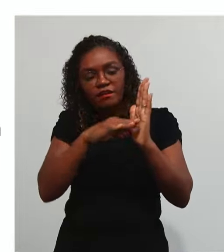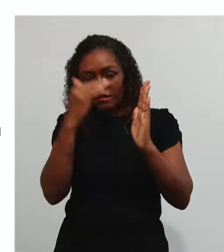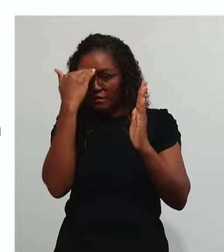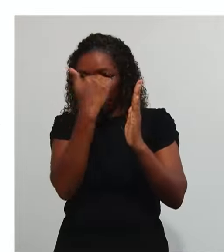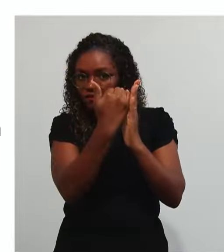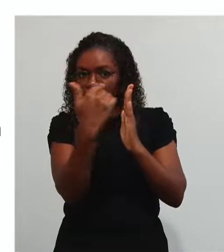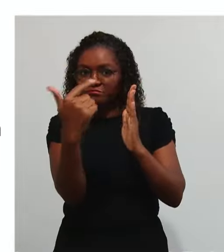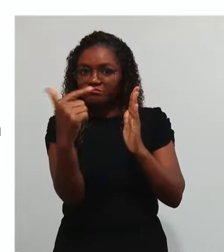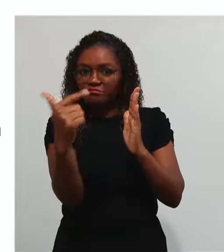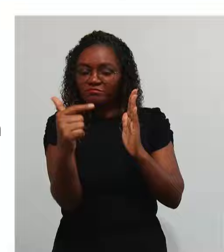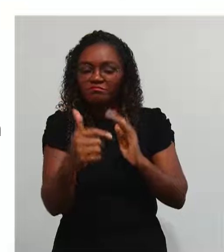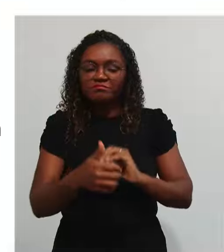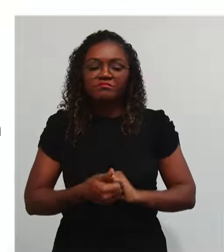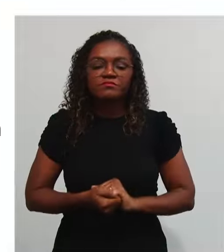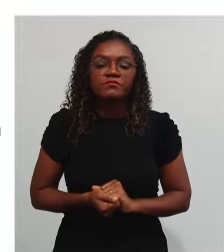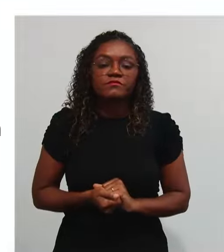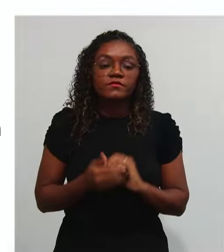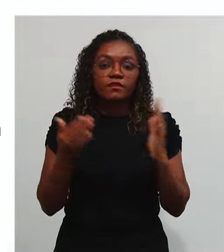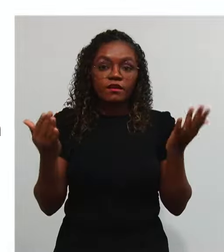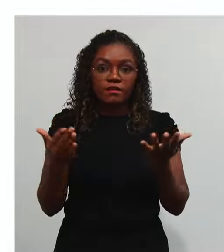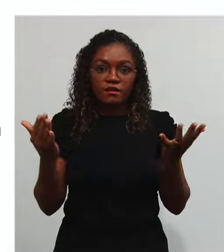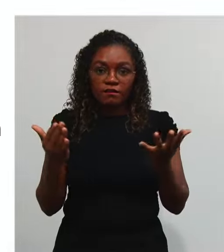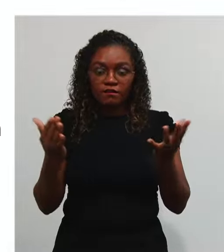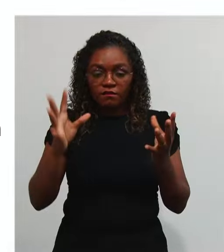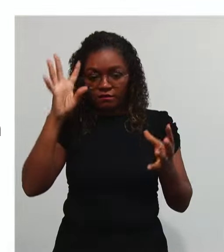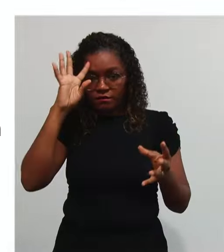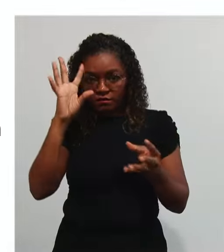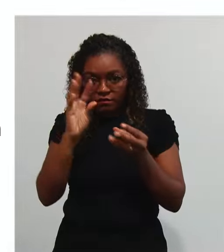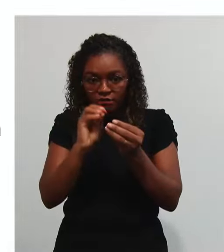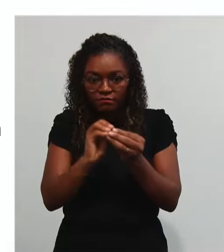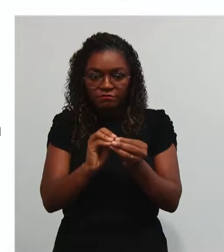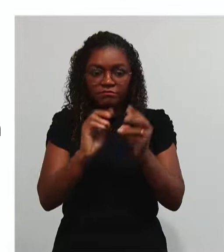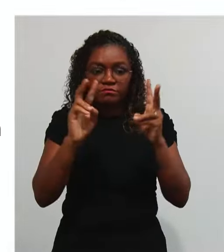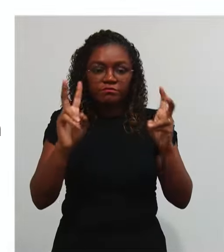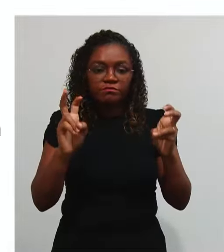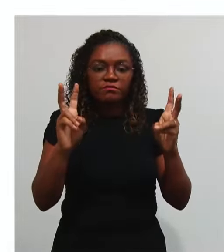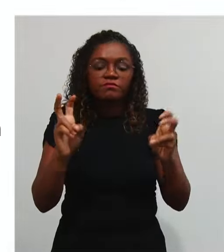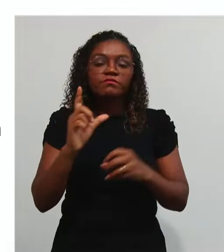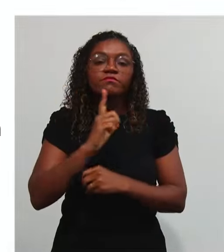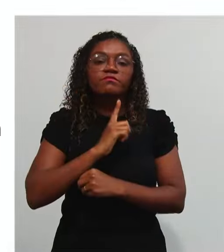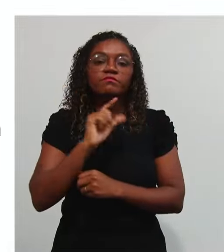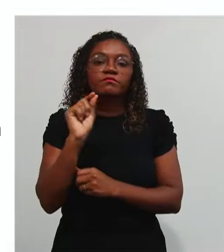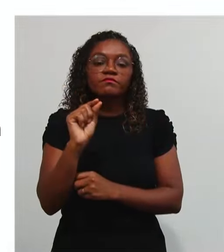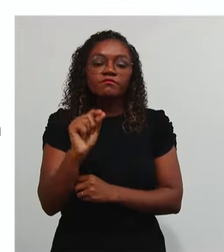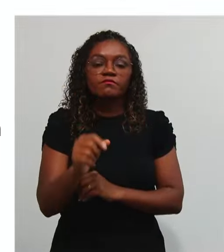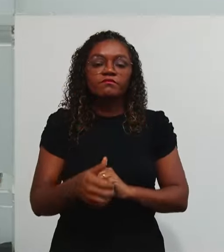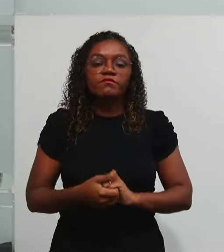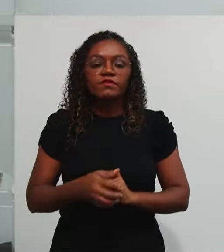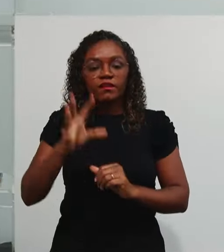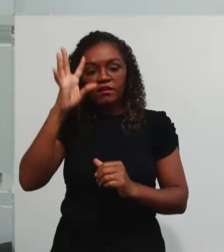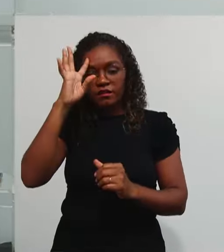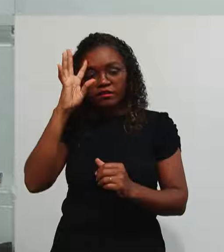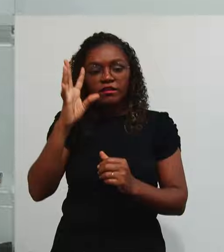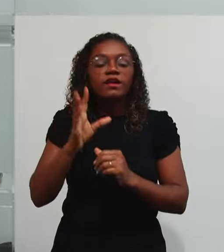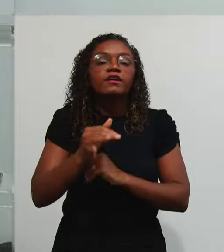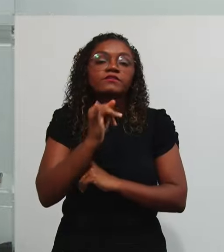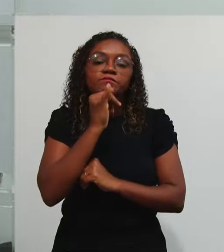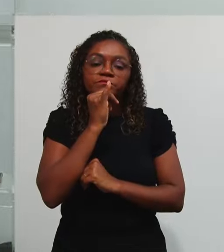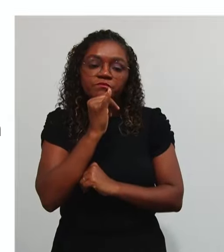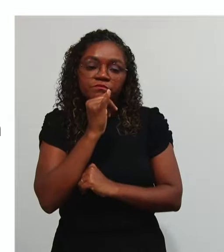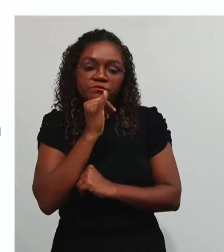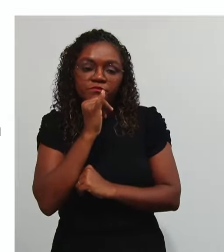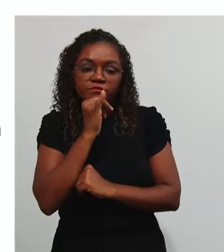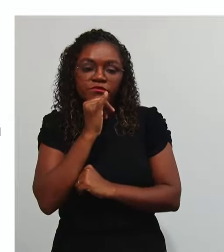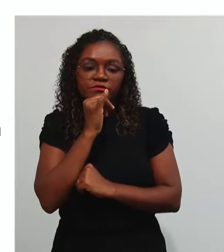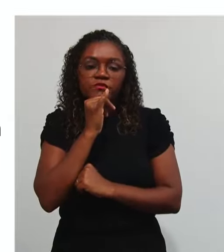Quase concluindo Nosso processo De pensamento Nós temos A tomada De contas O que é A